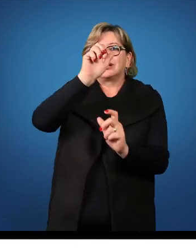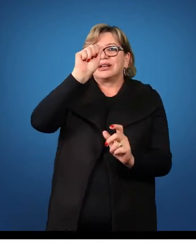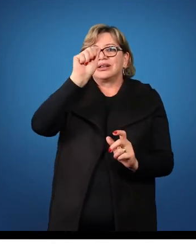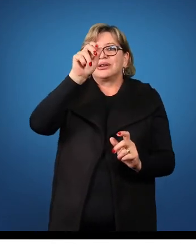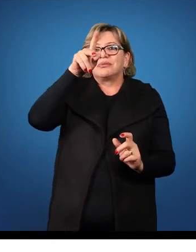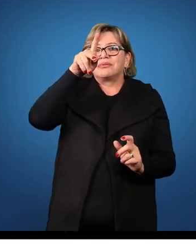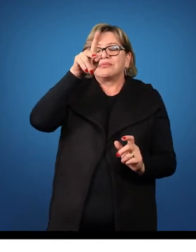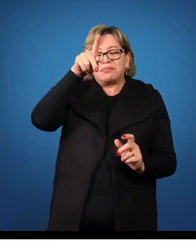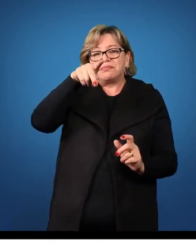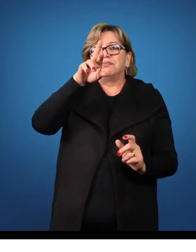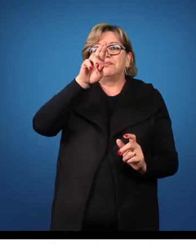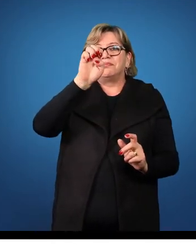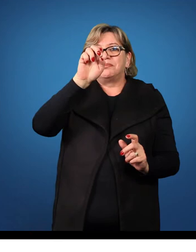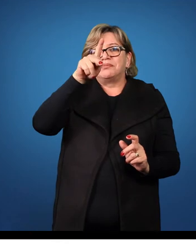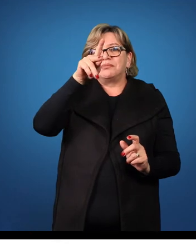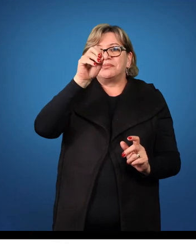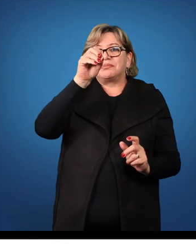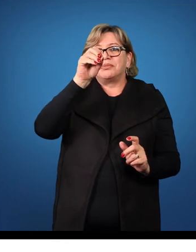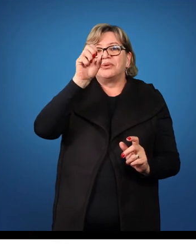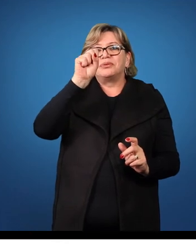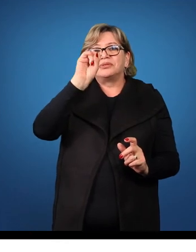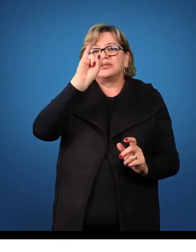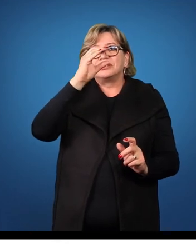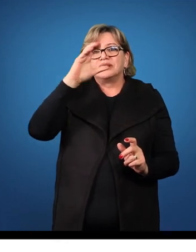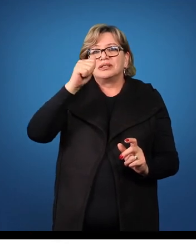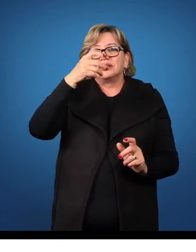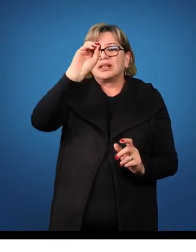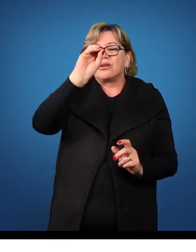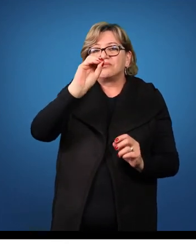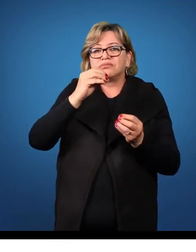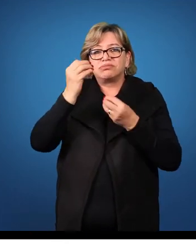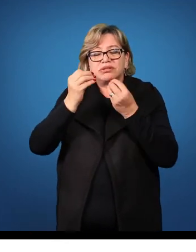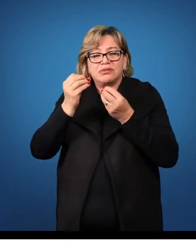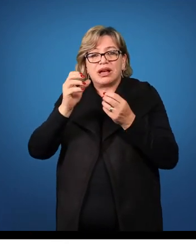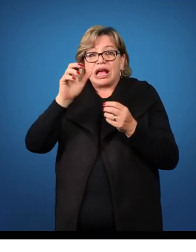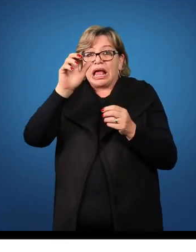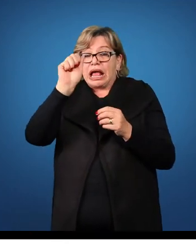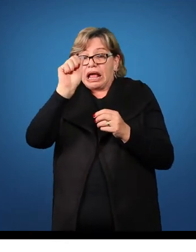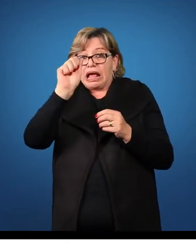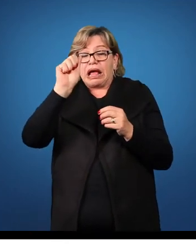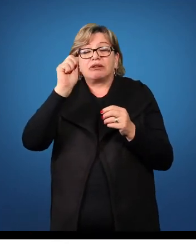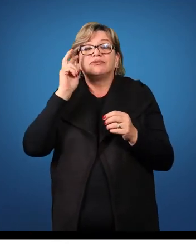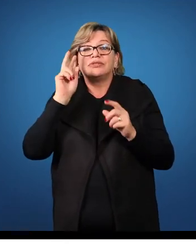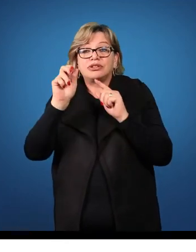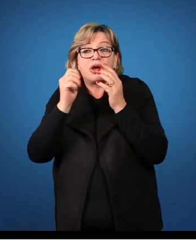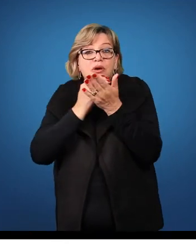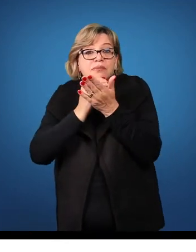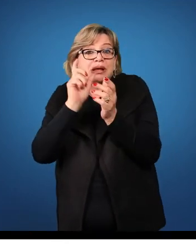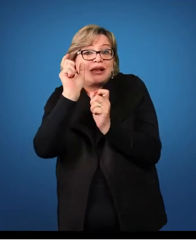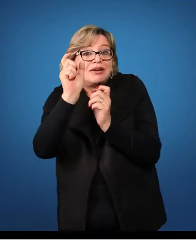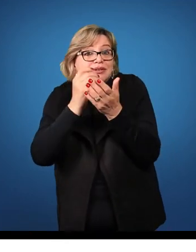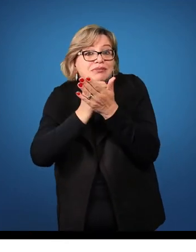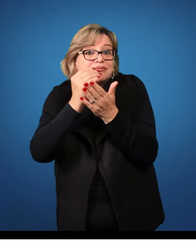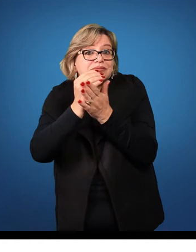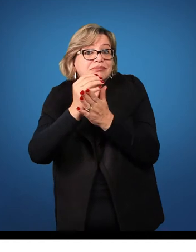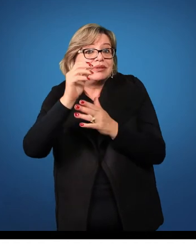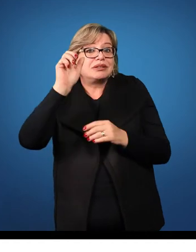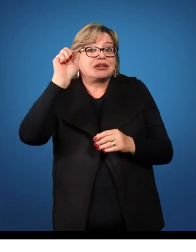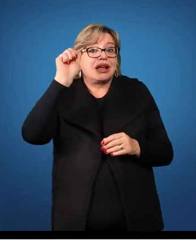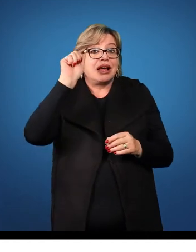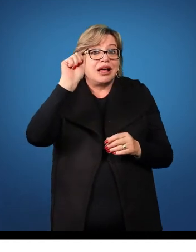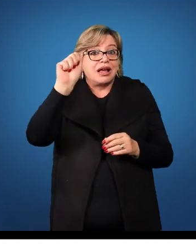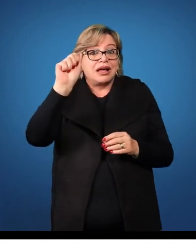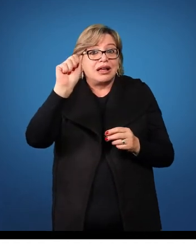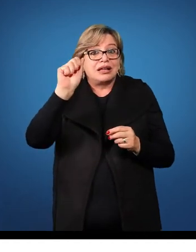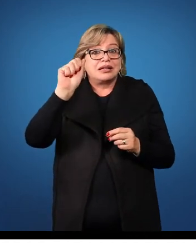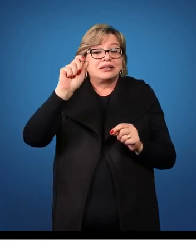-mi-ti-s. Ó, ablativo plural, pelos amigos, ablativo plural